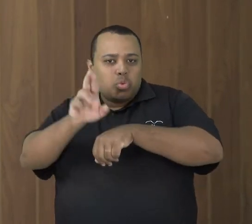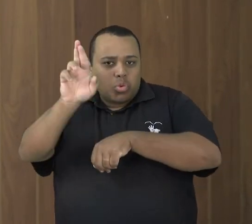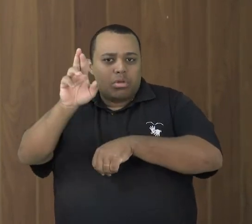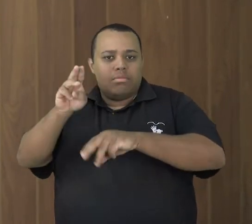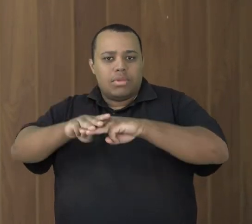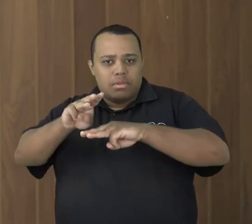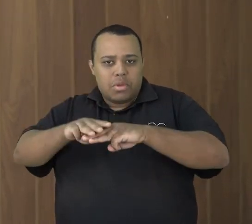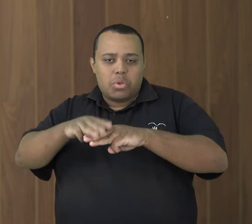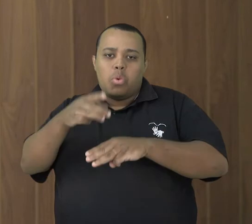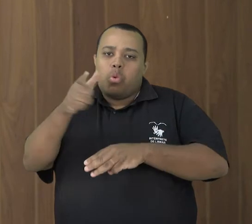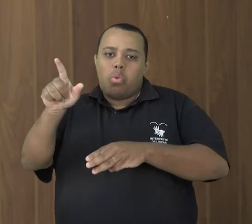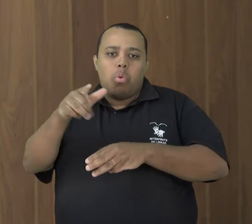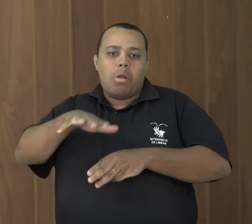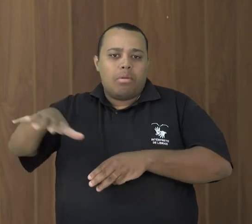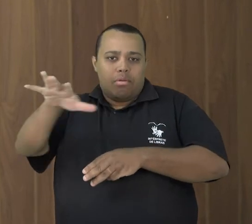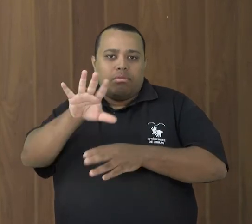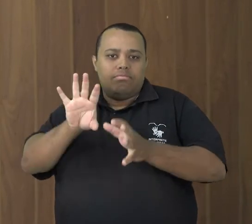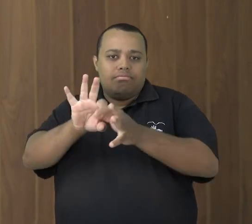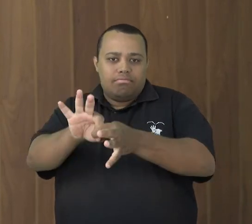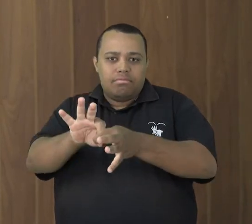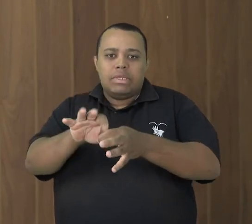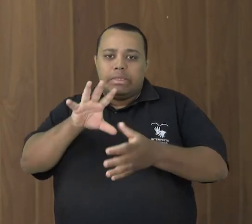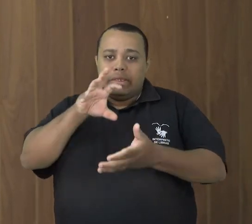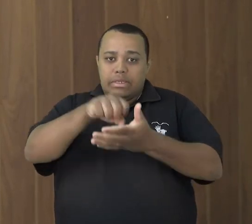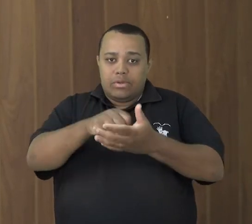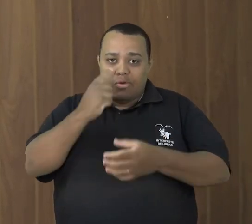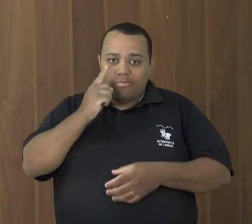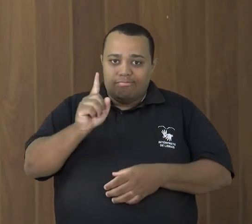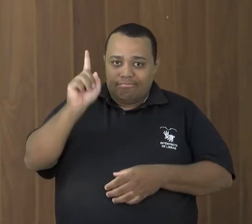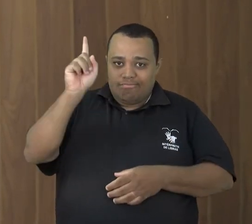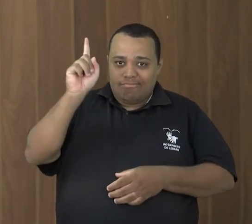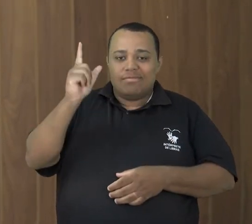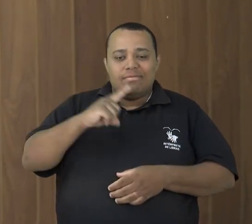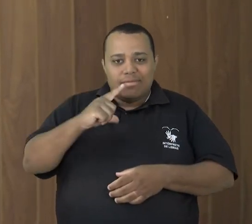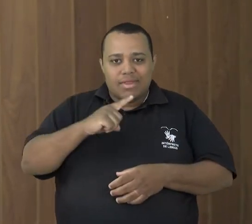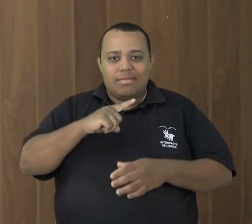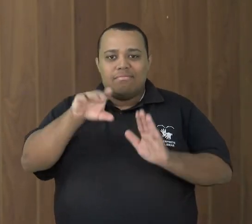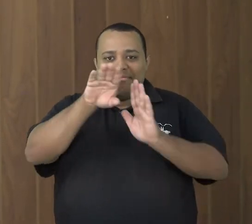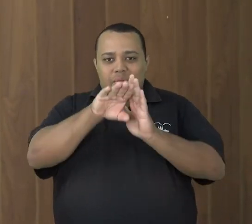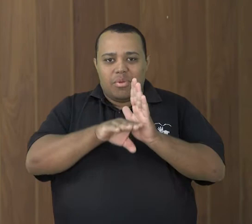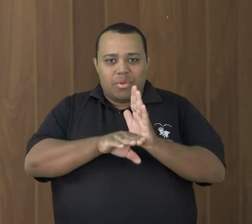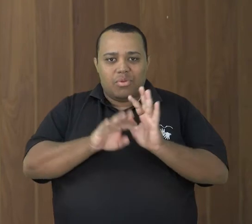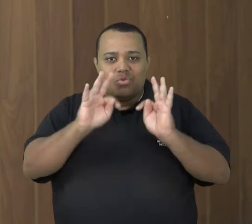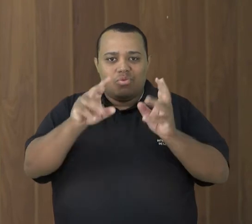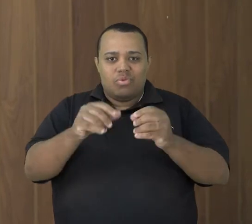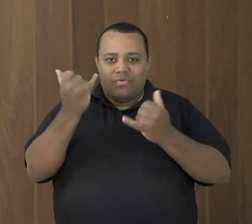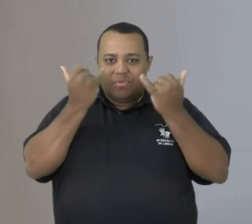correlatas. As inscrições devem ser feitas pelo site da CEMAT, onde também está a programação completa do evento.